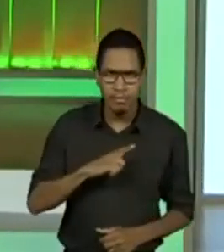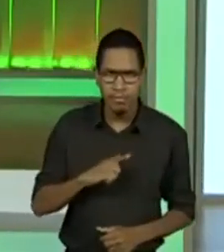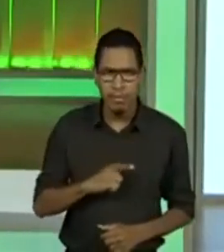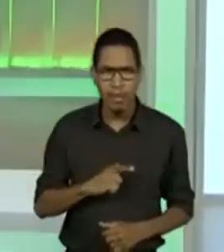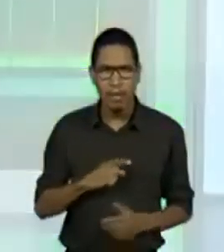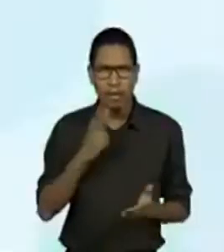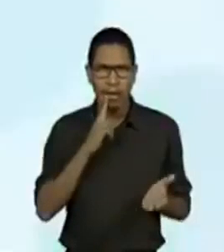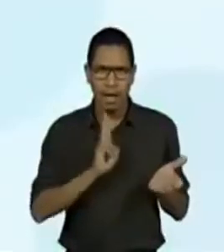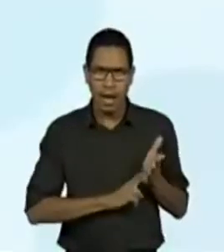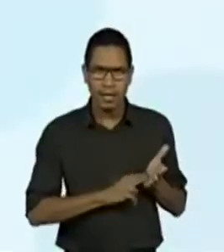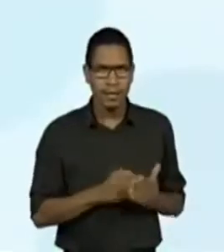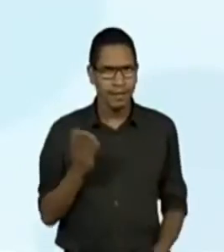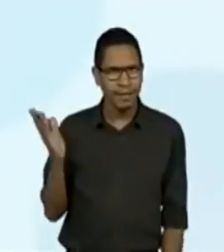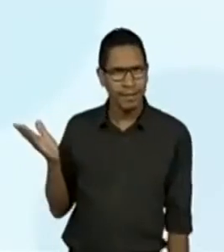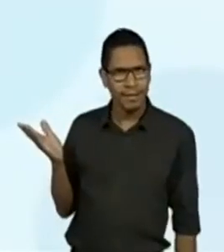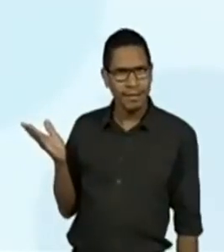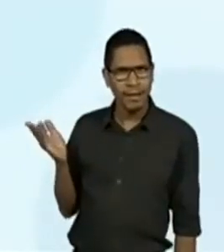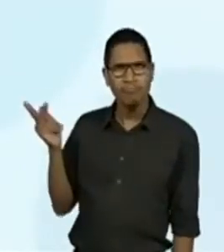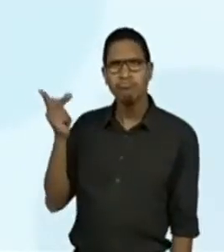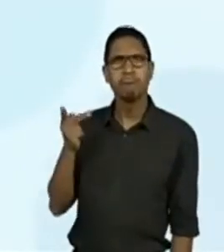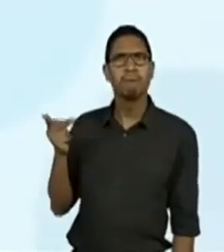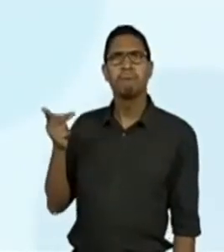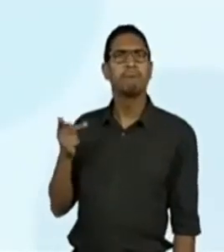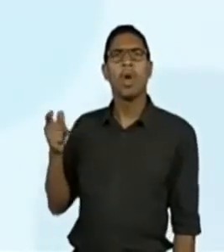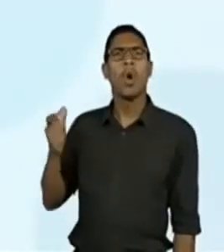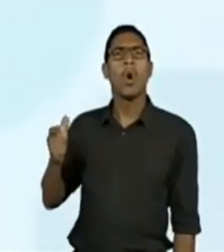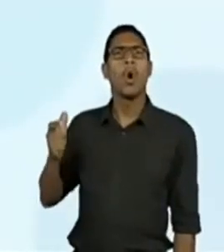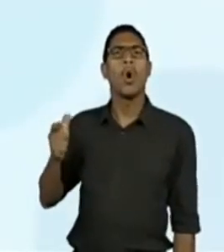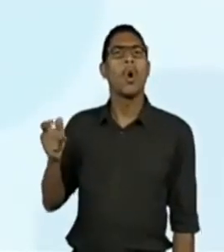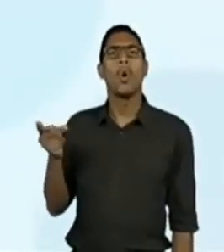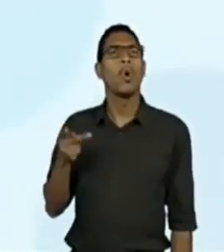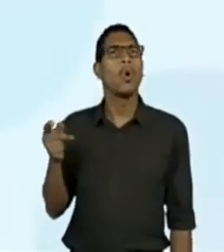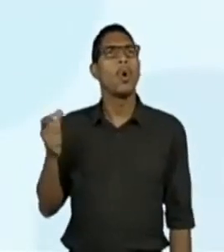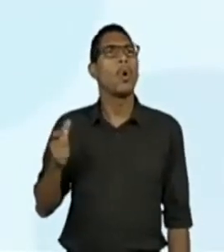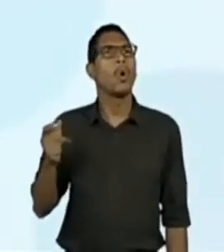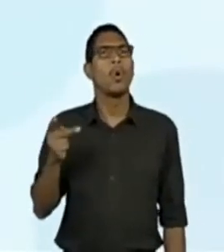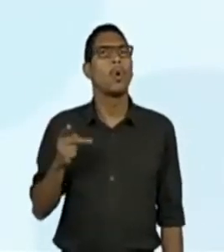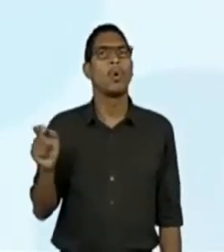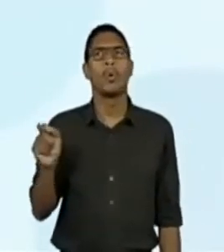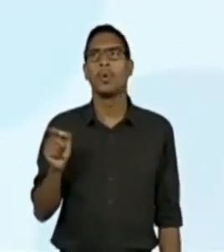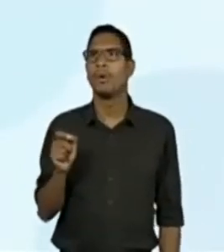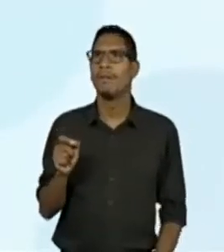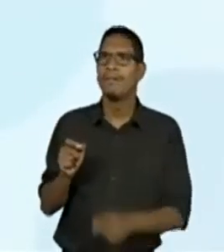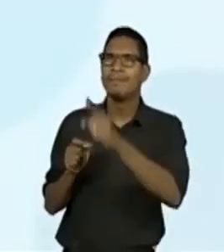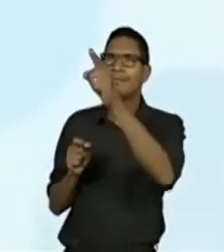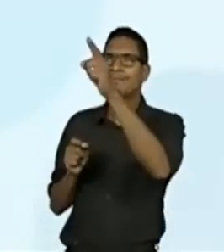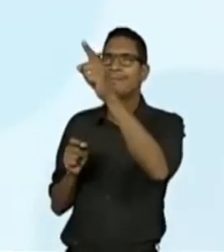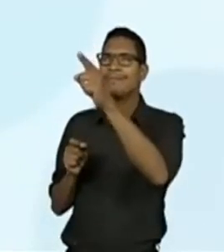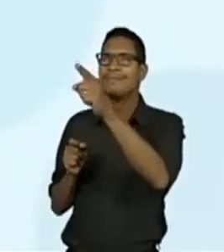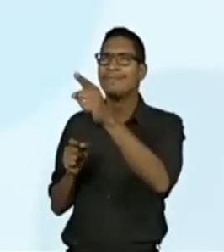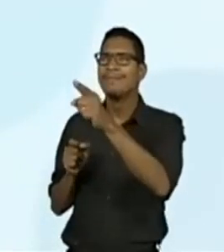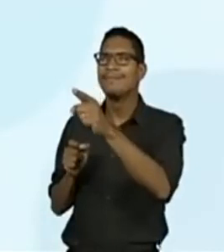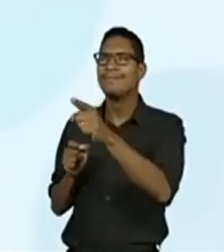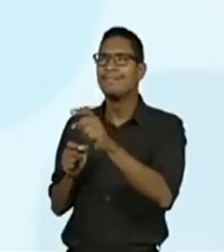nossa carta? Aonde? Eu quero agora a leitura da frase. Já tem gente colocando sim. Gente, para o